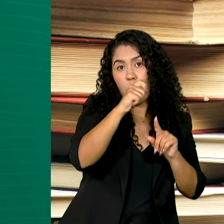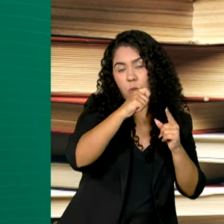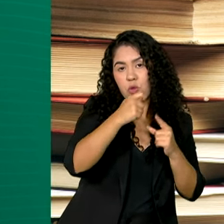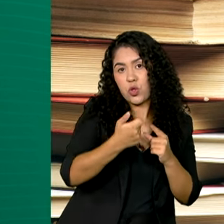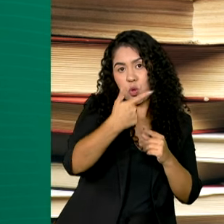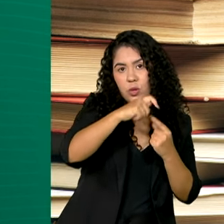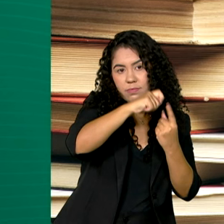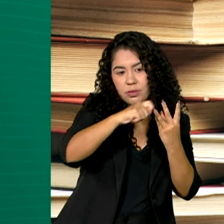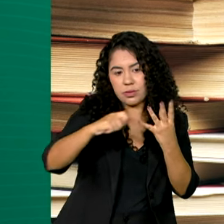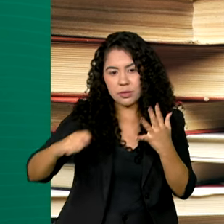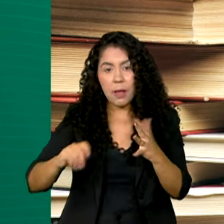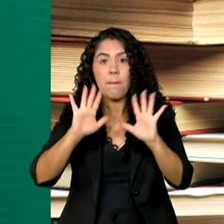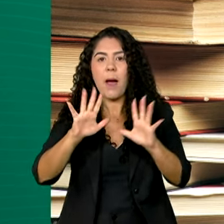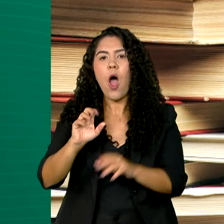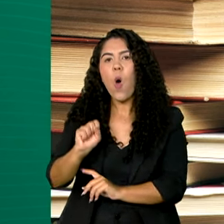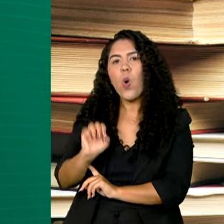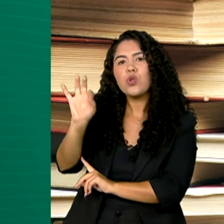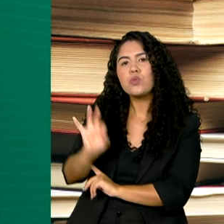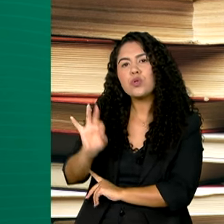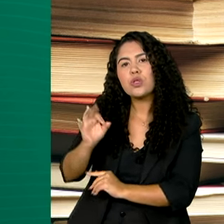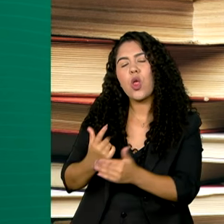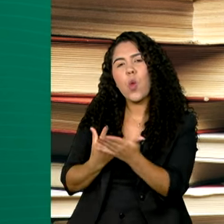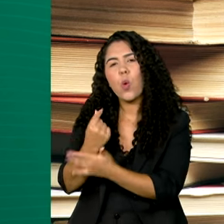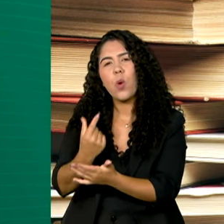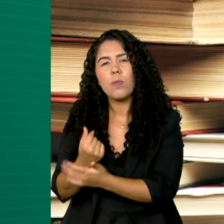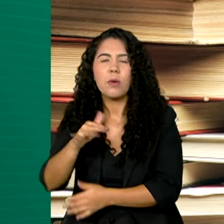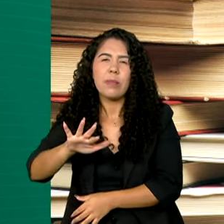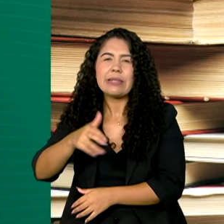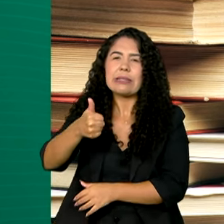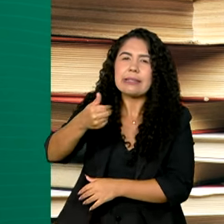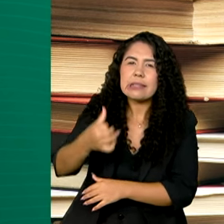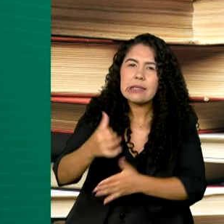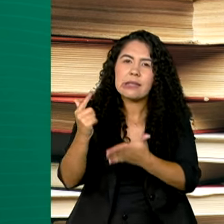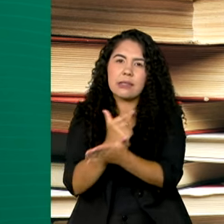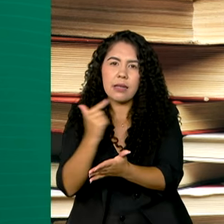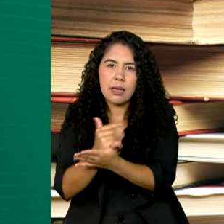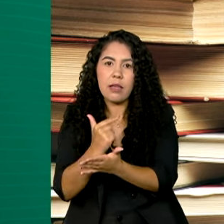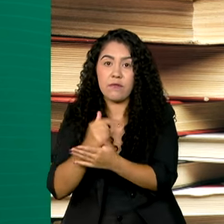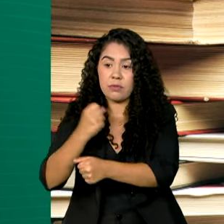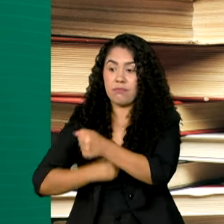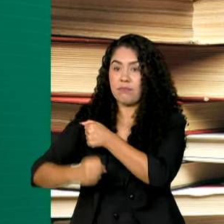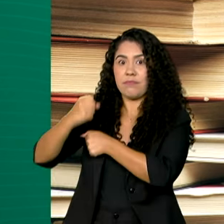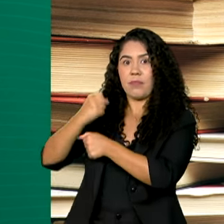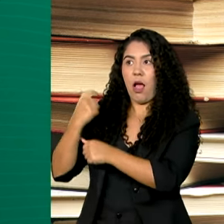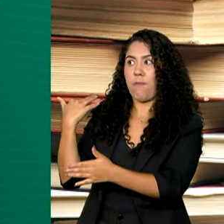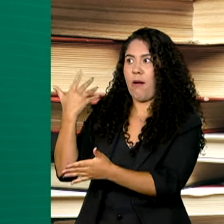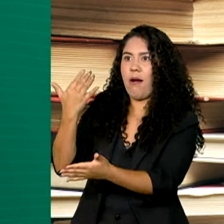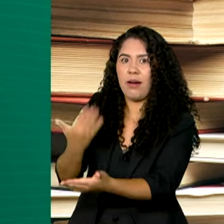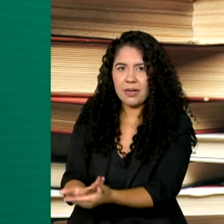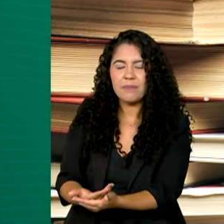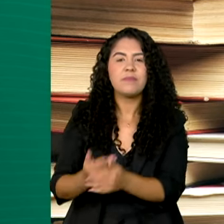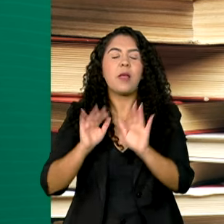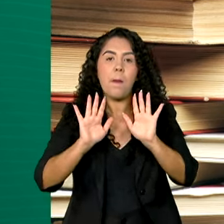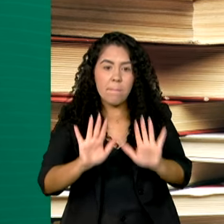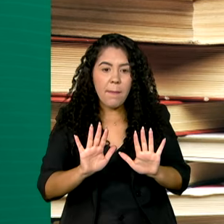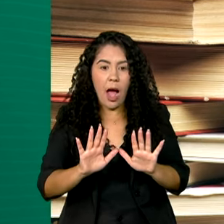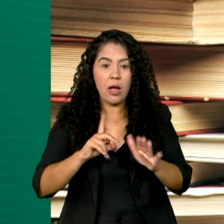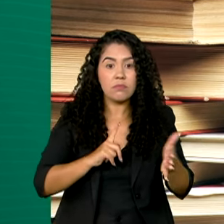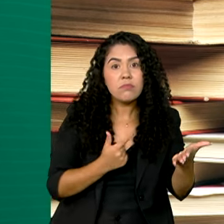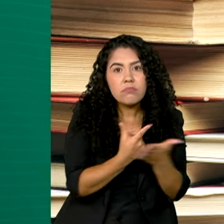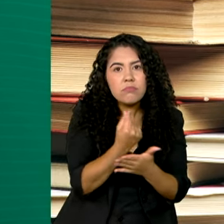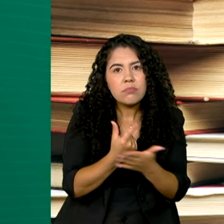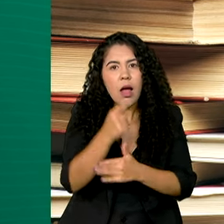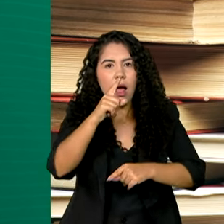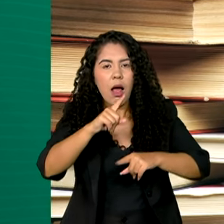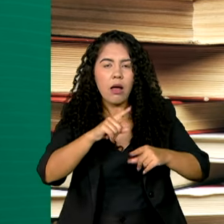% compraram 16 ou mais livros no último ano. As principais razões apontadas para a compra de um